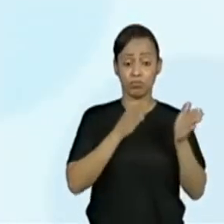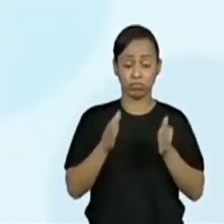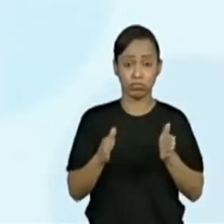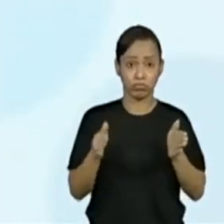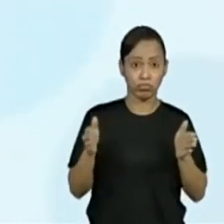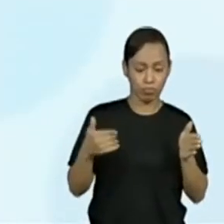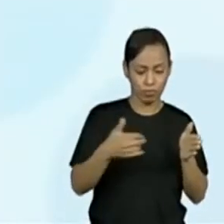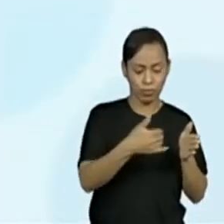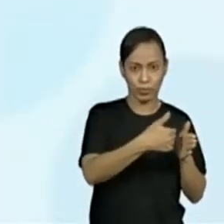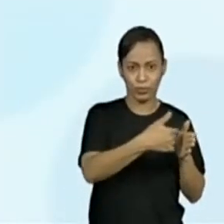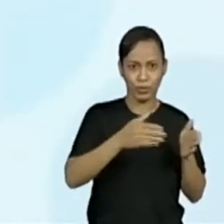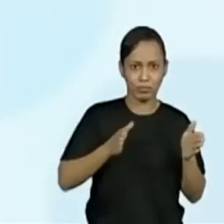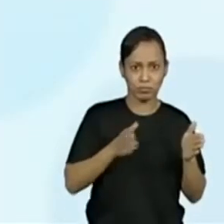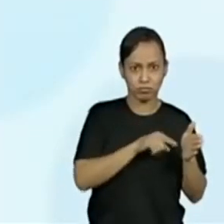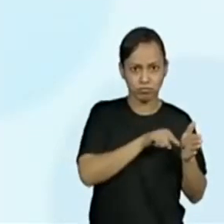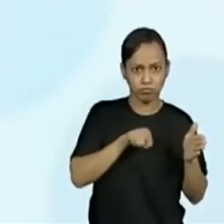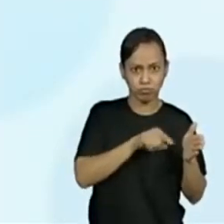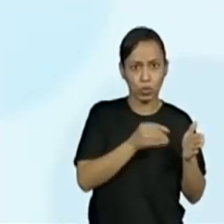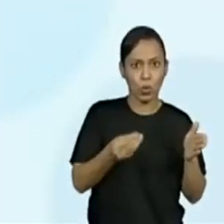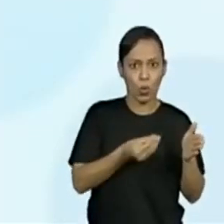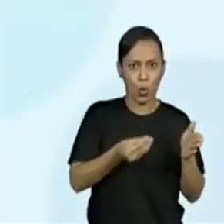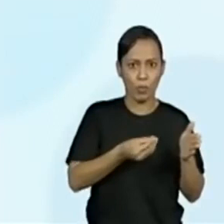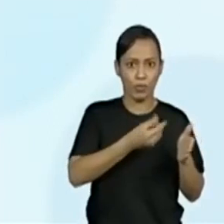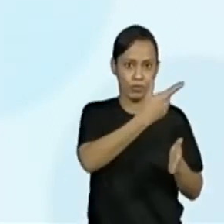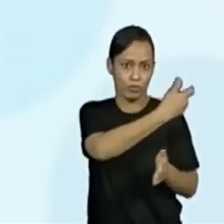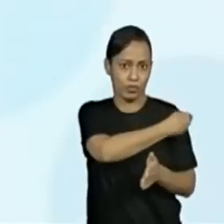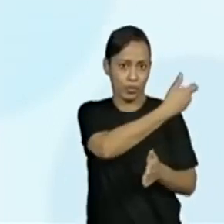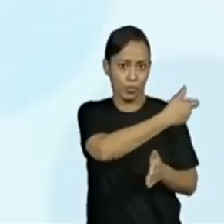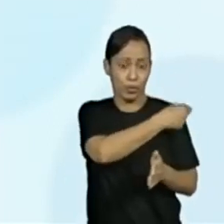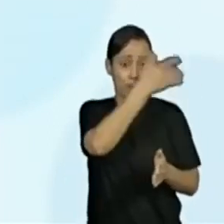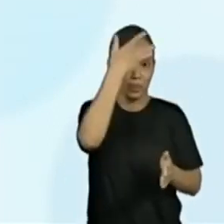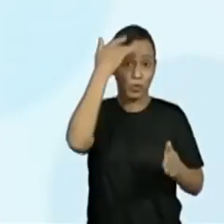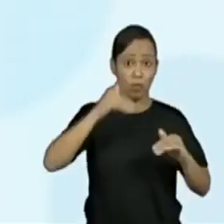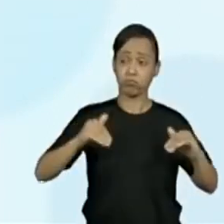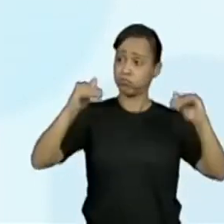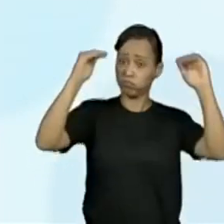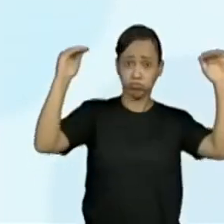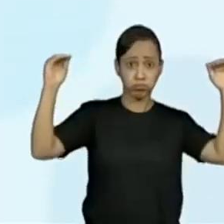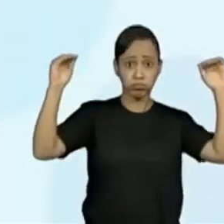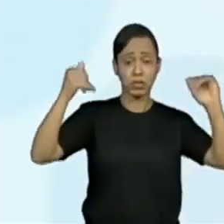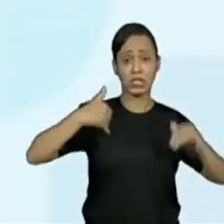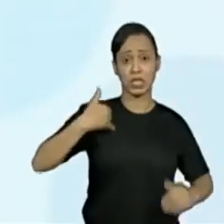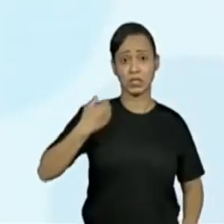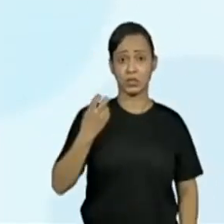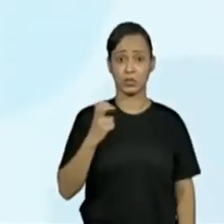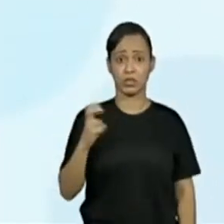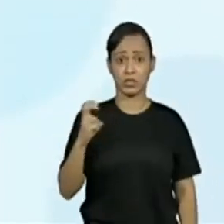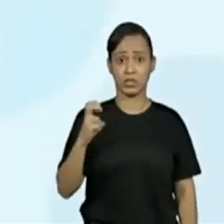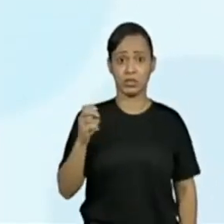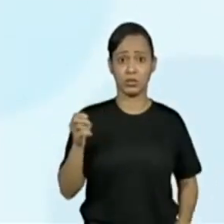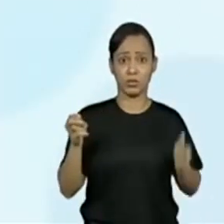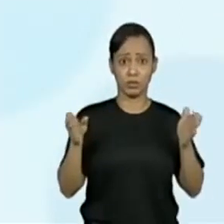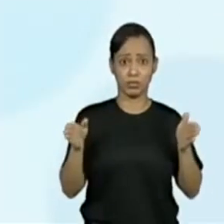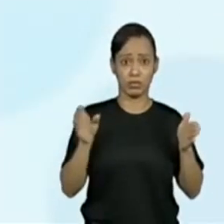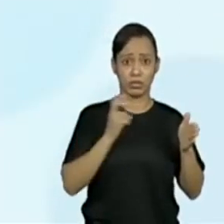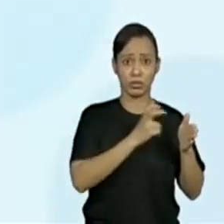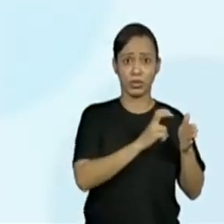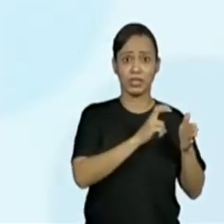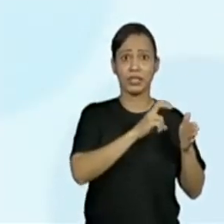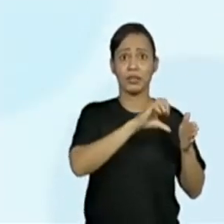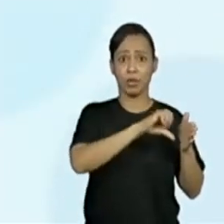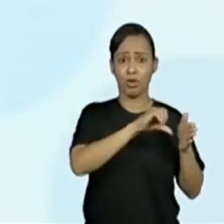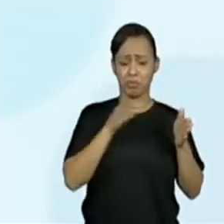estão disponíveis também para 2 milhões de adultos de 55 a 59 anos de idade,